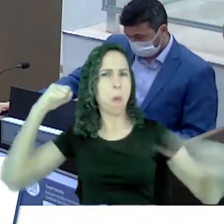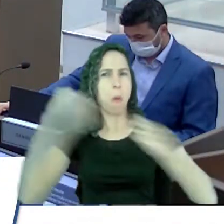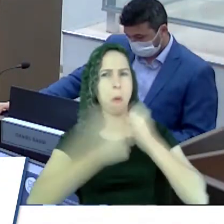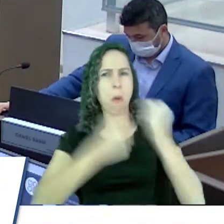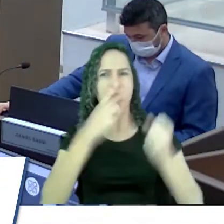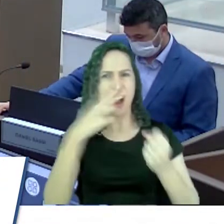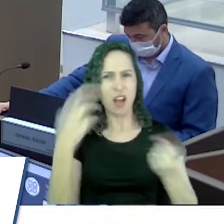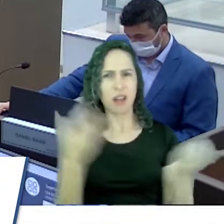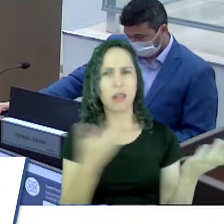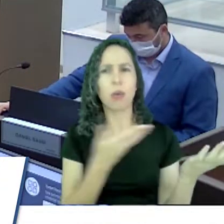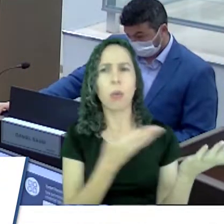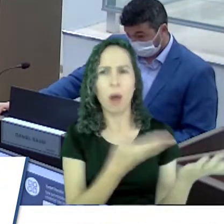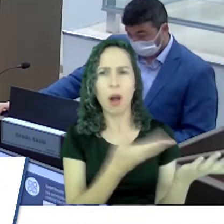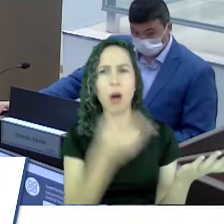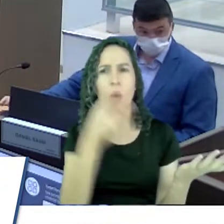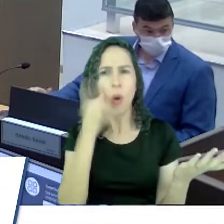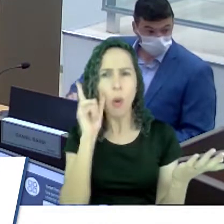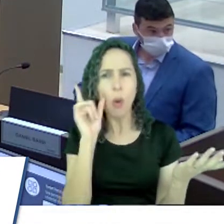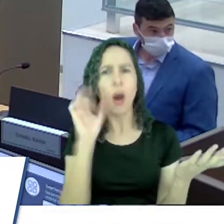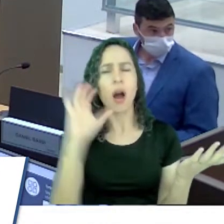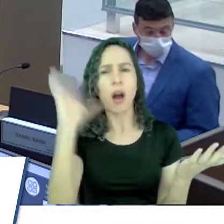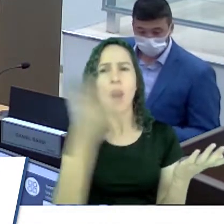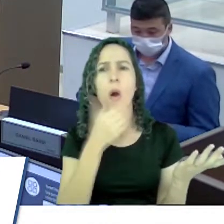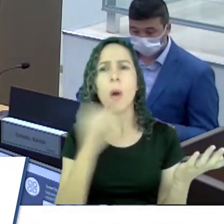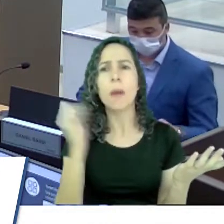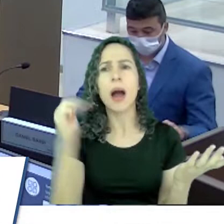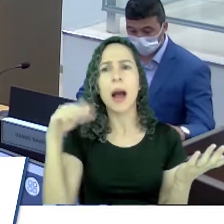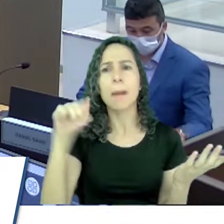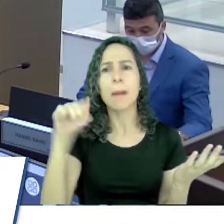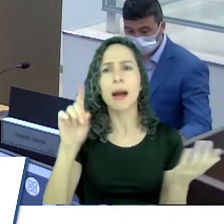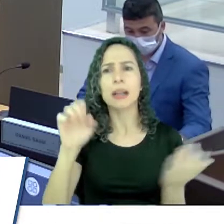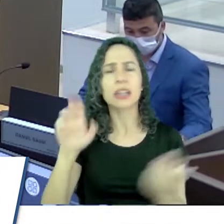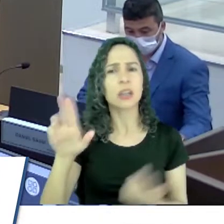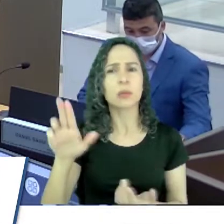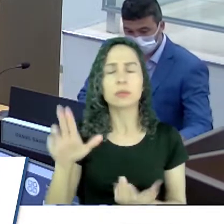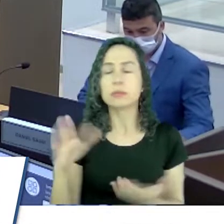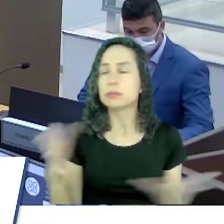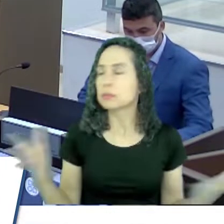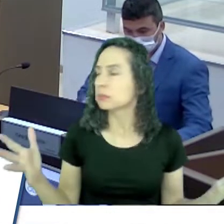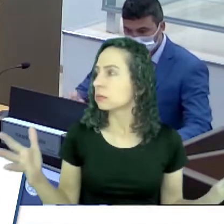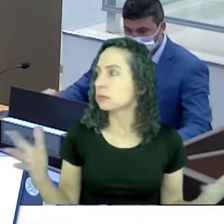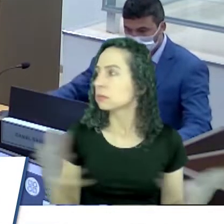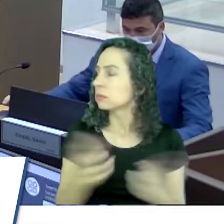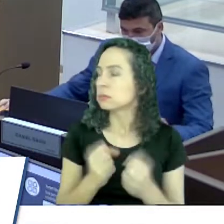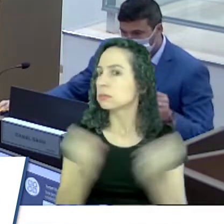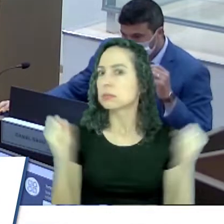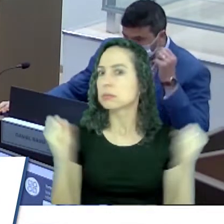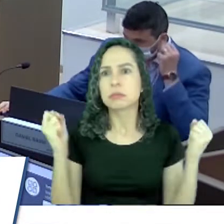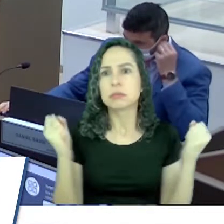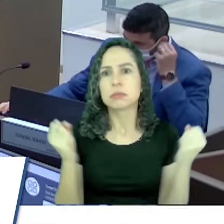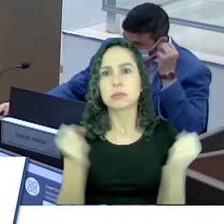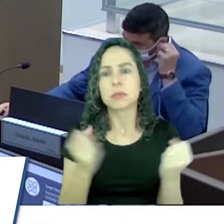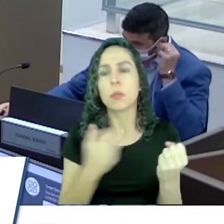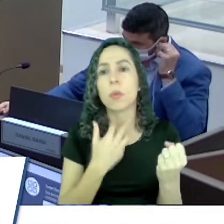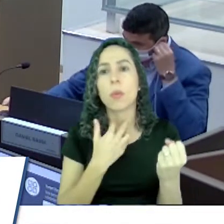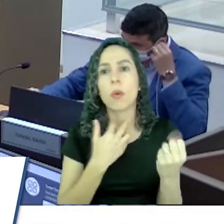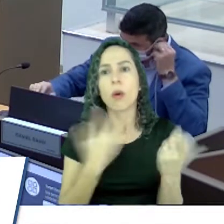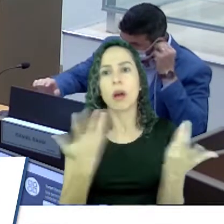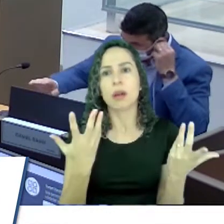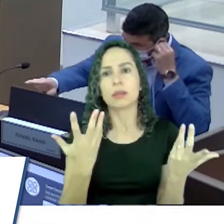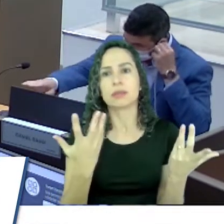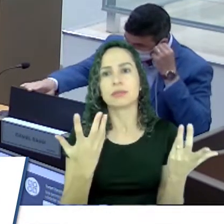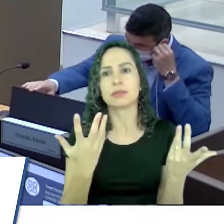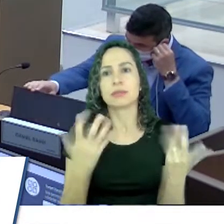senhor Amadeu foi. Não tem cabimento o que aconteceu. A Câmara